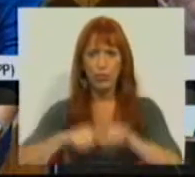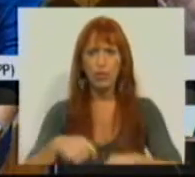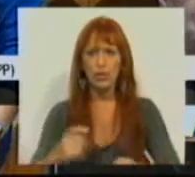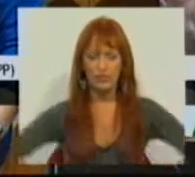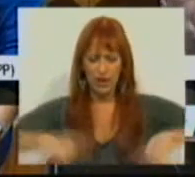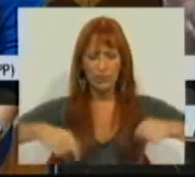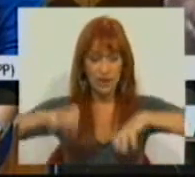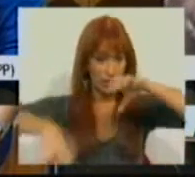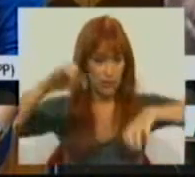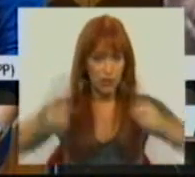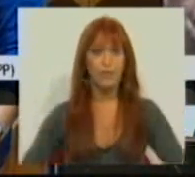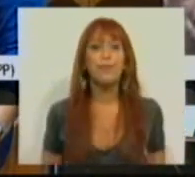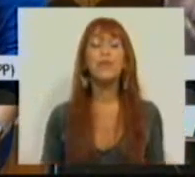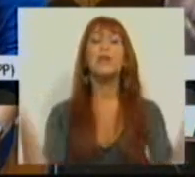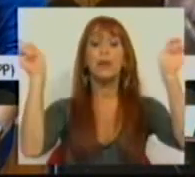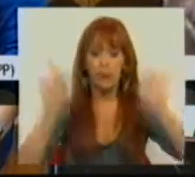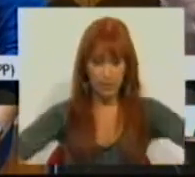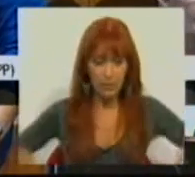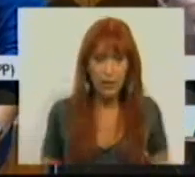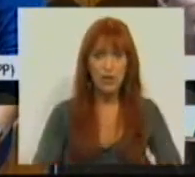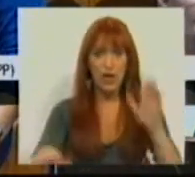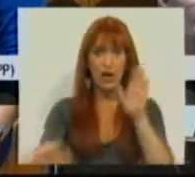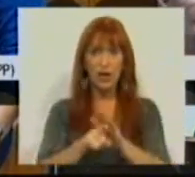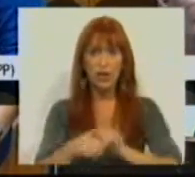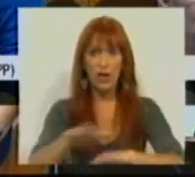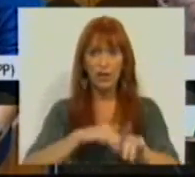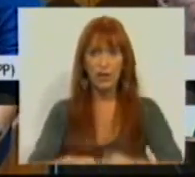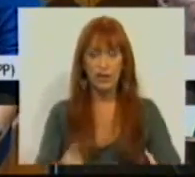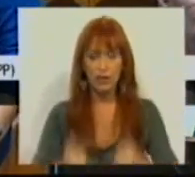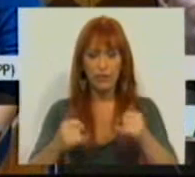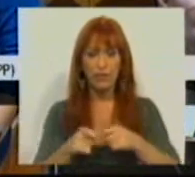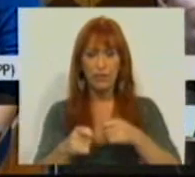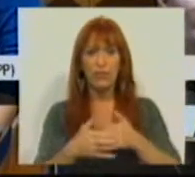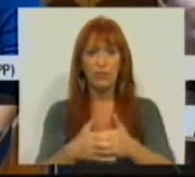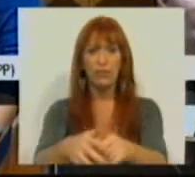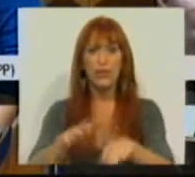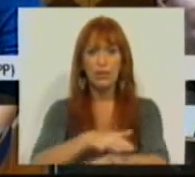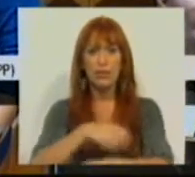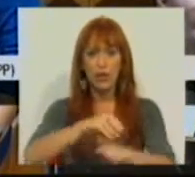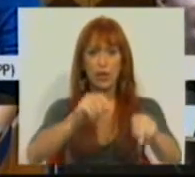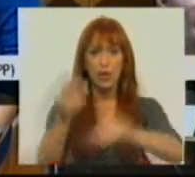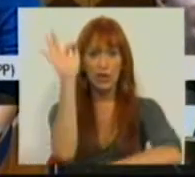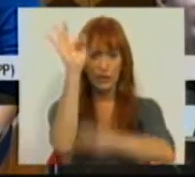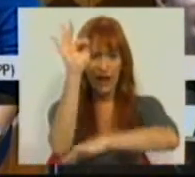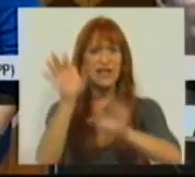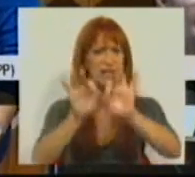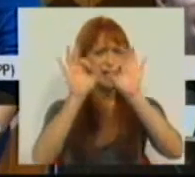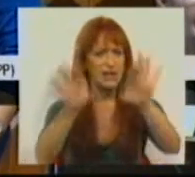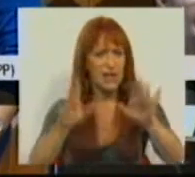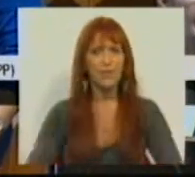reabilitação urbana, foi assim com a lei que procedeu à reorganização administrativa do território das freguesias.